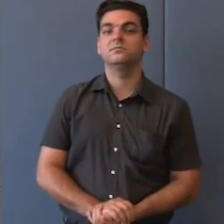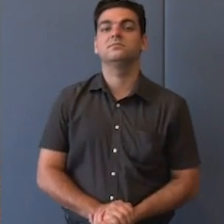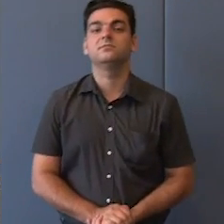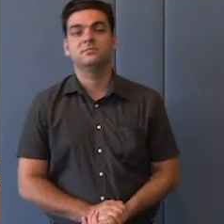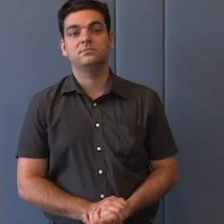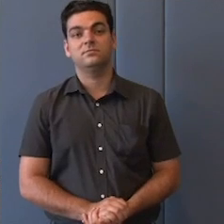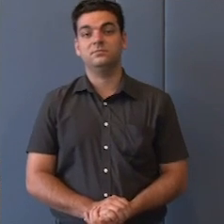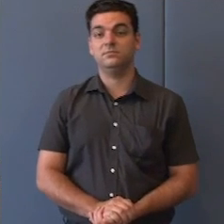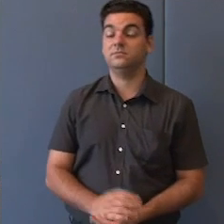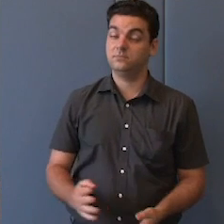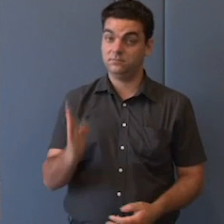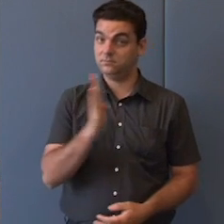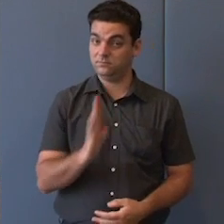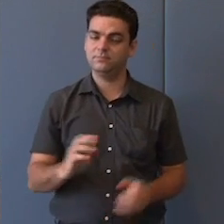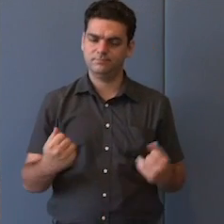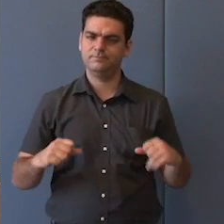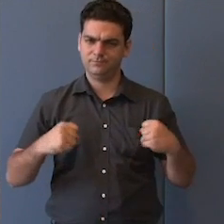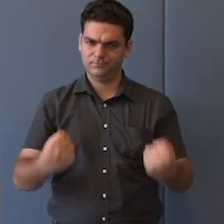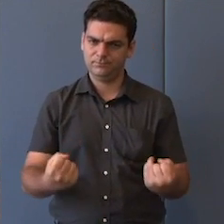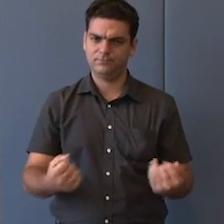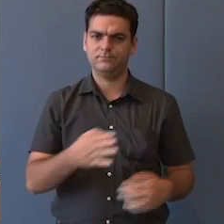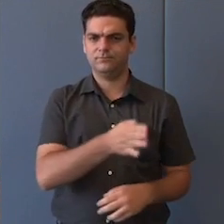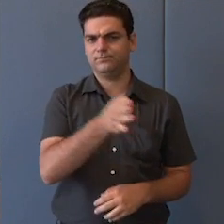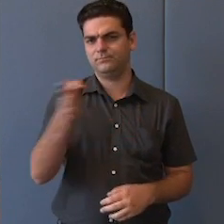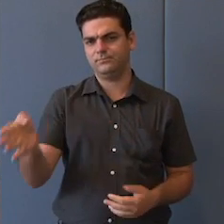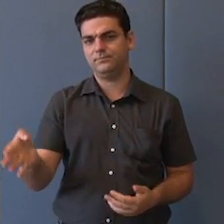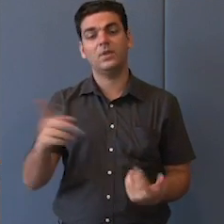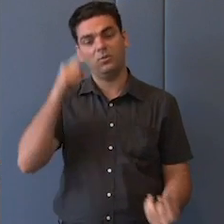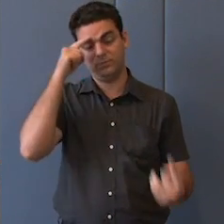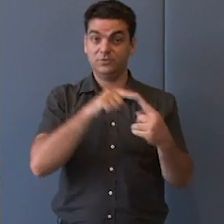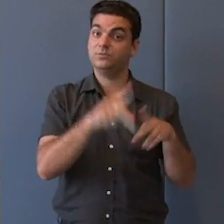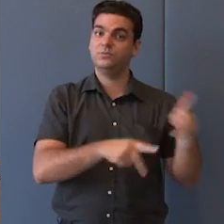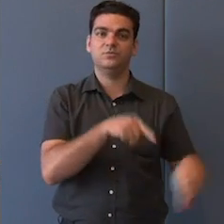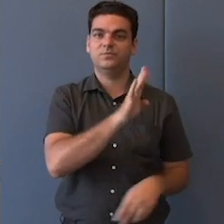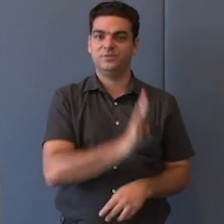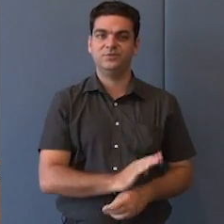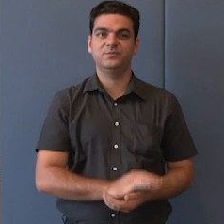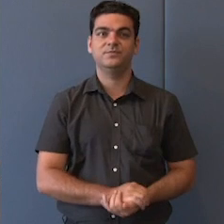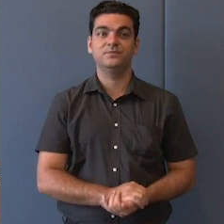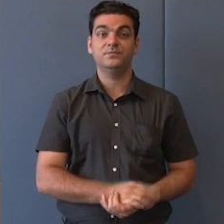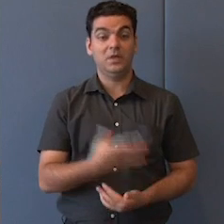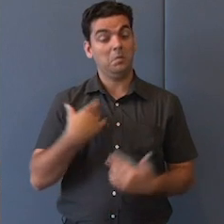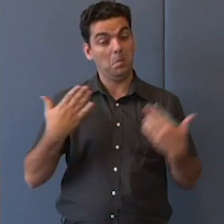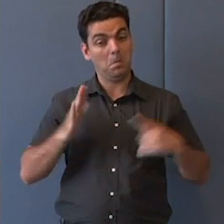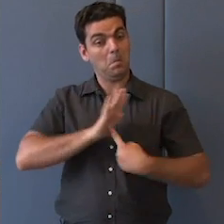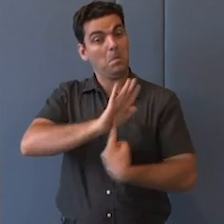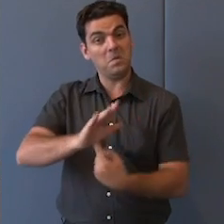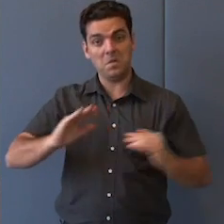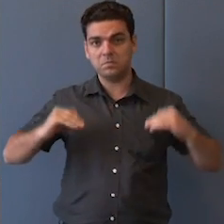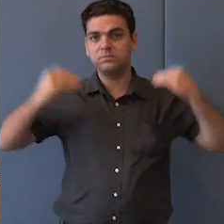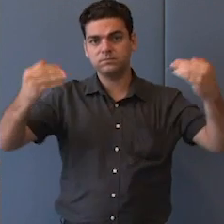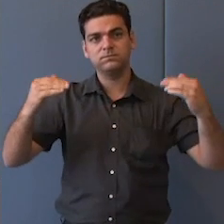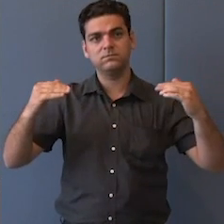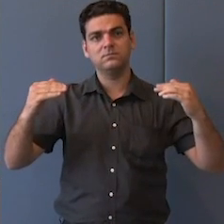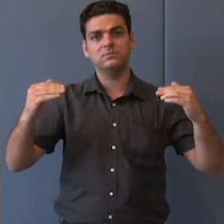eu acho que essa é uma das ambições hoje do povo brasileiro, é ser mais influente,